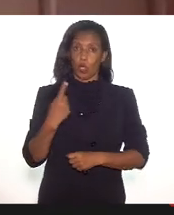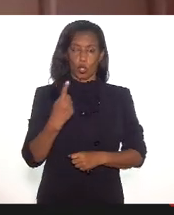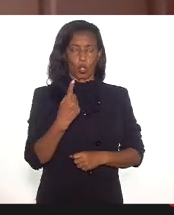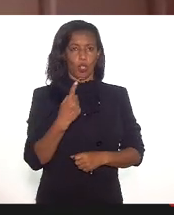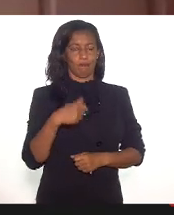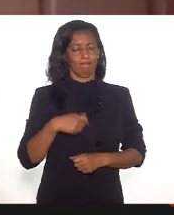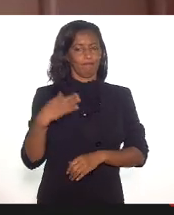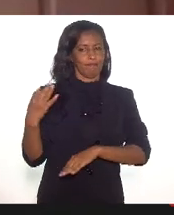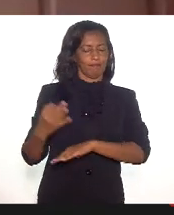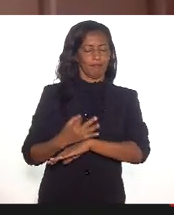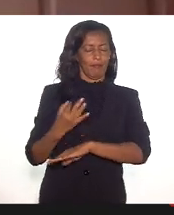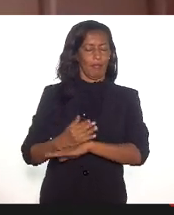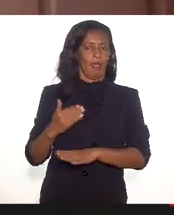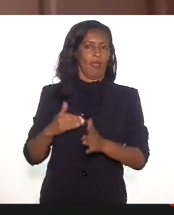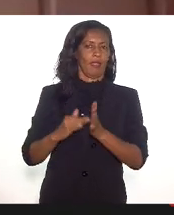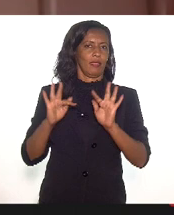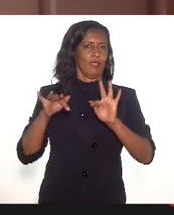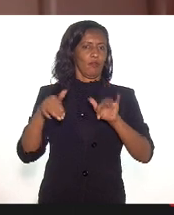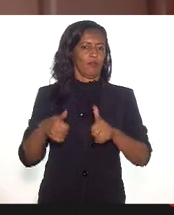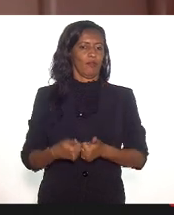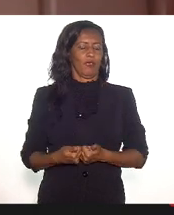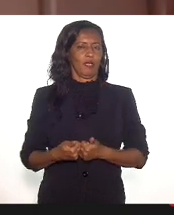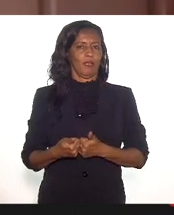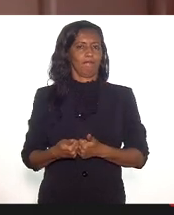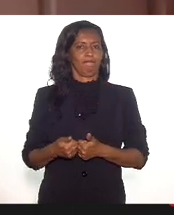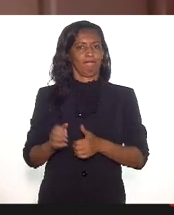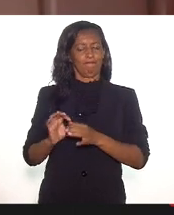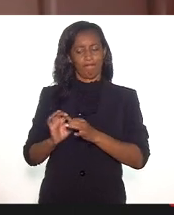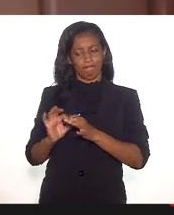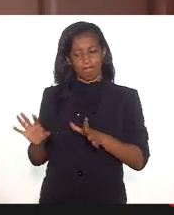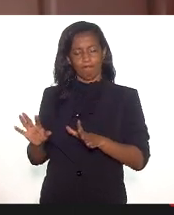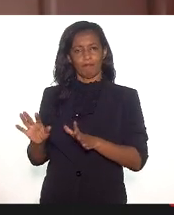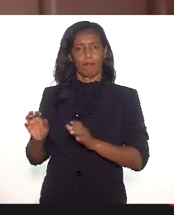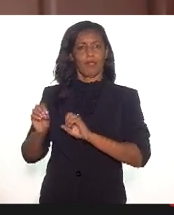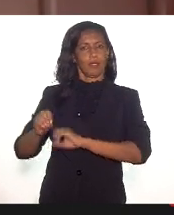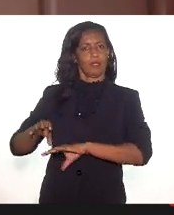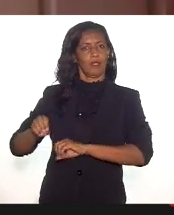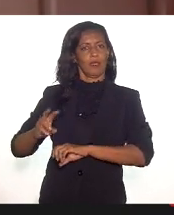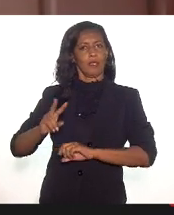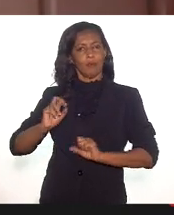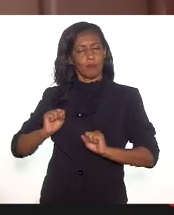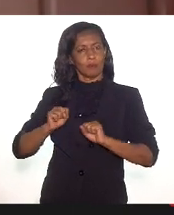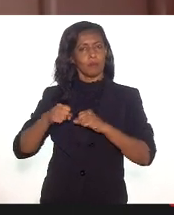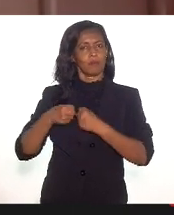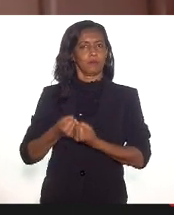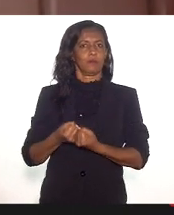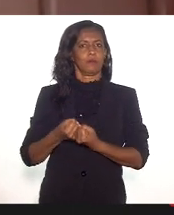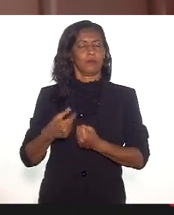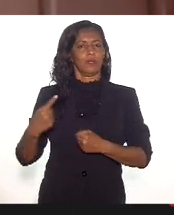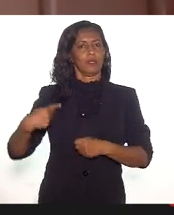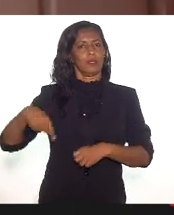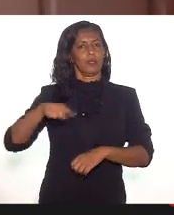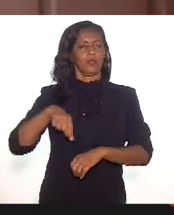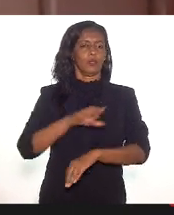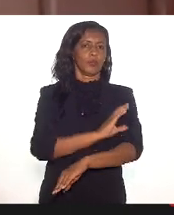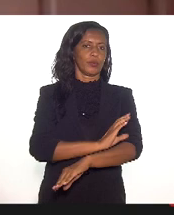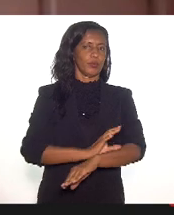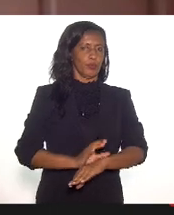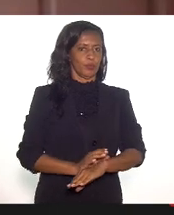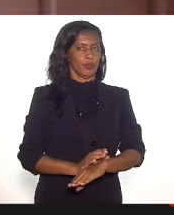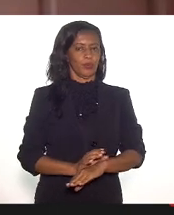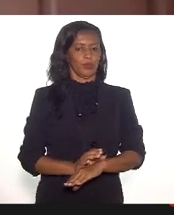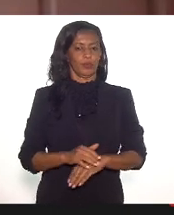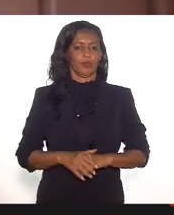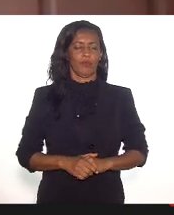resistir até o fim pela autonomia da educação e pelo fortalecimento da nossa cultura, da